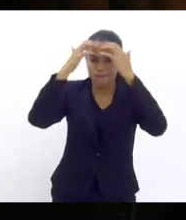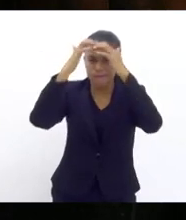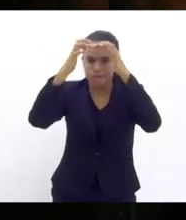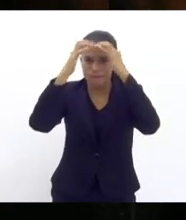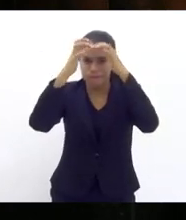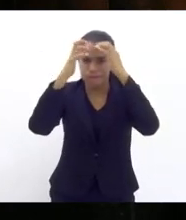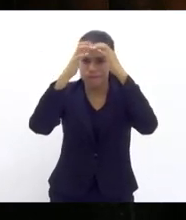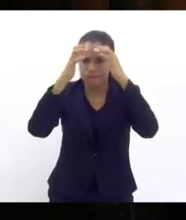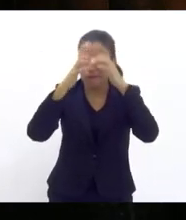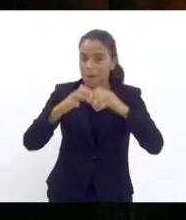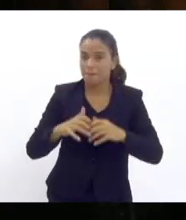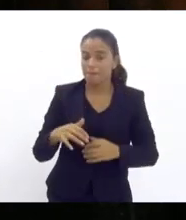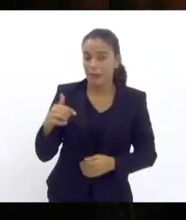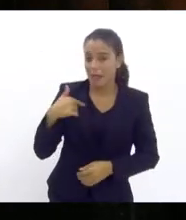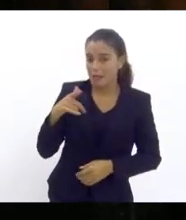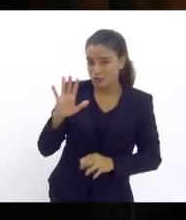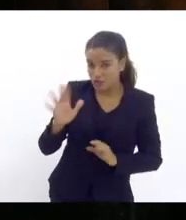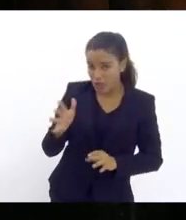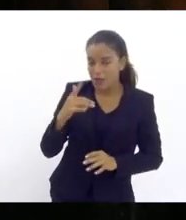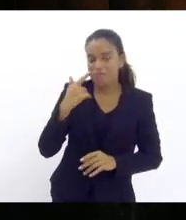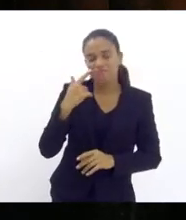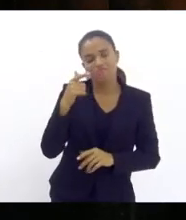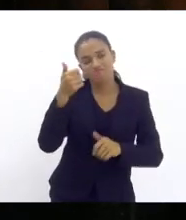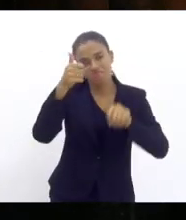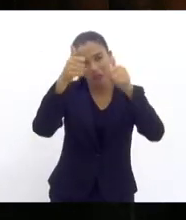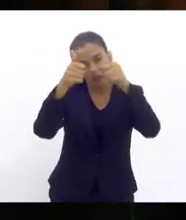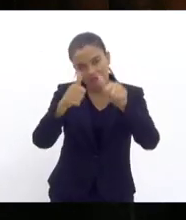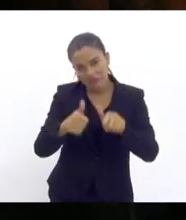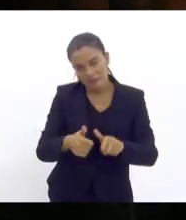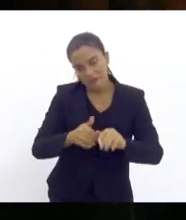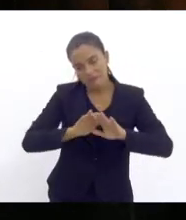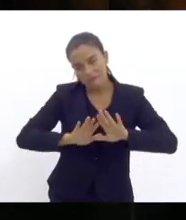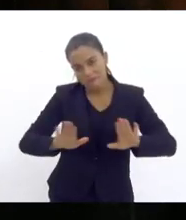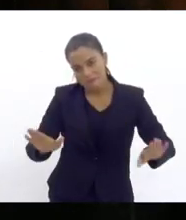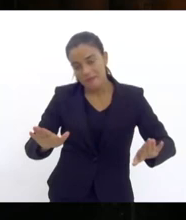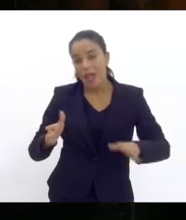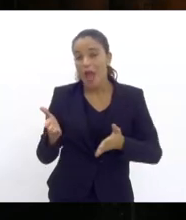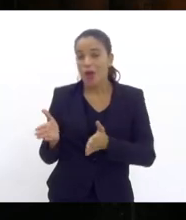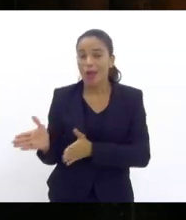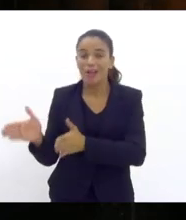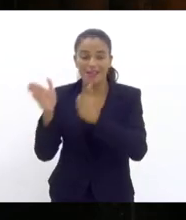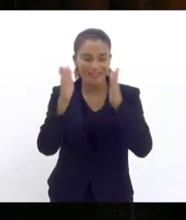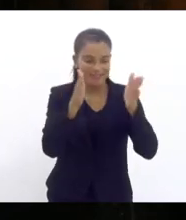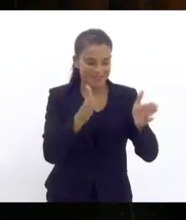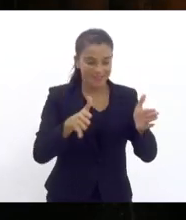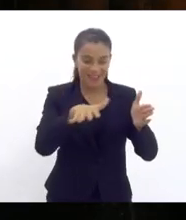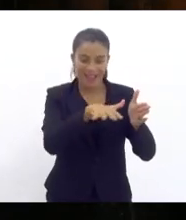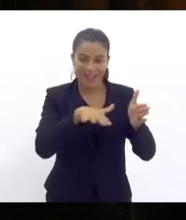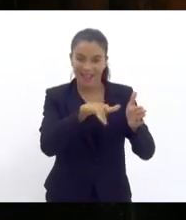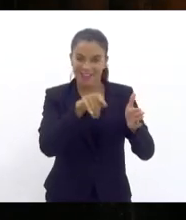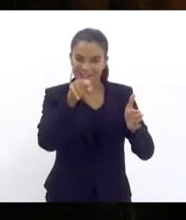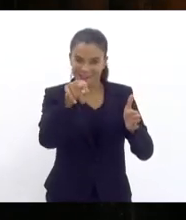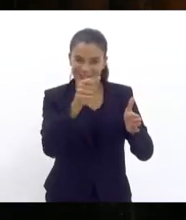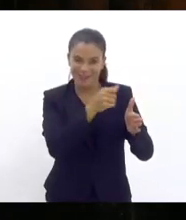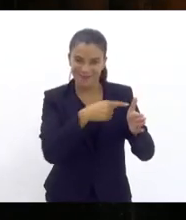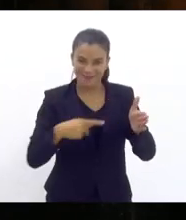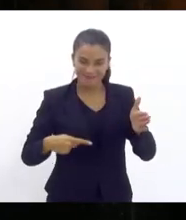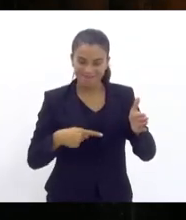feita essa preliminar vamos para a área que o senhor é um apreciador